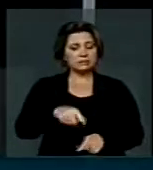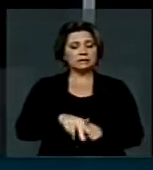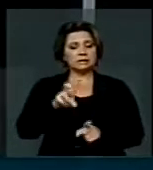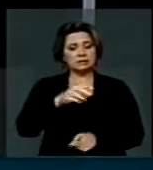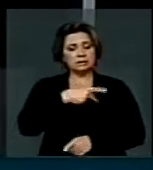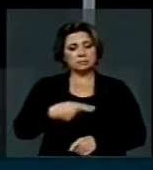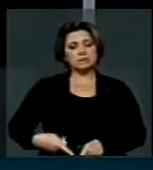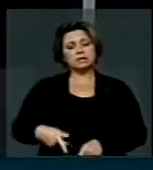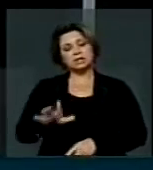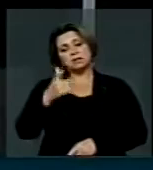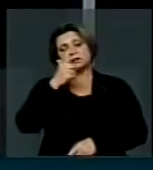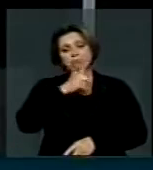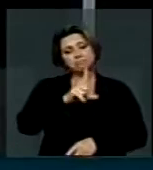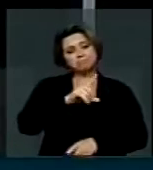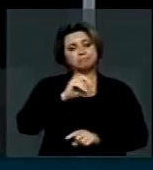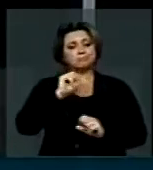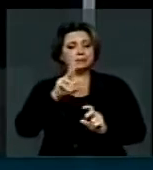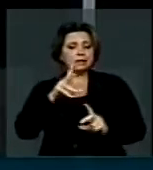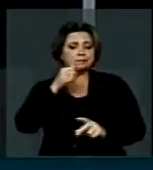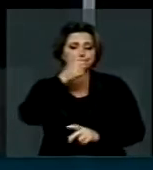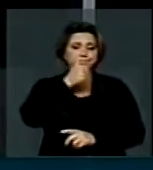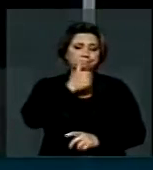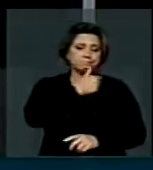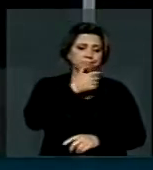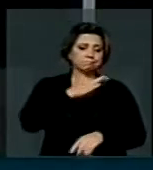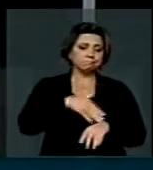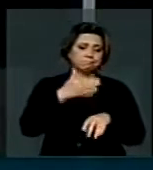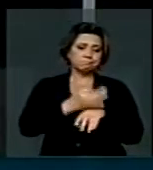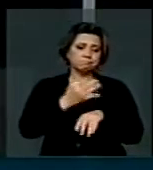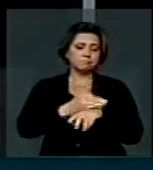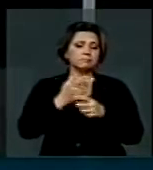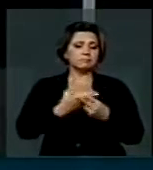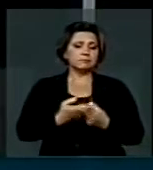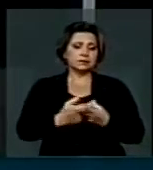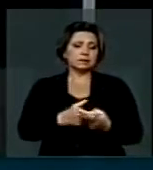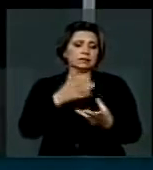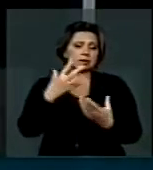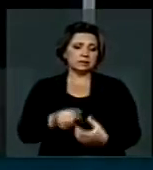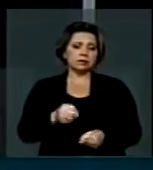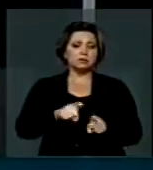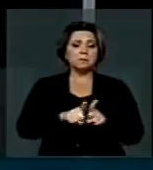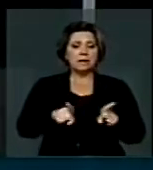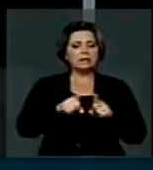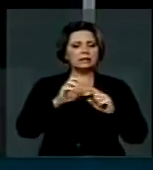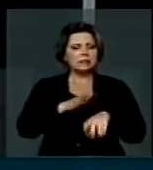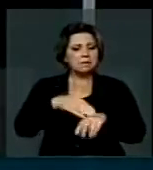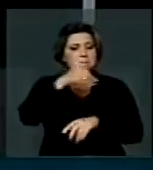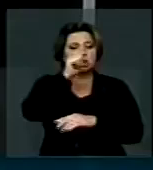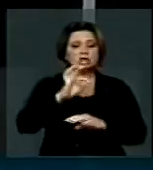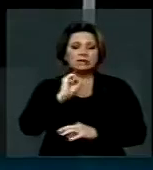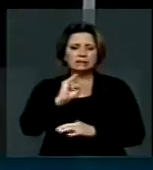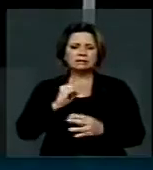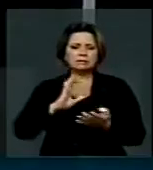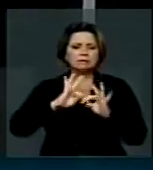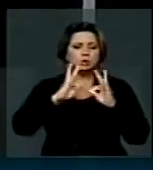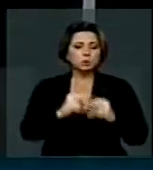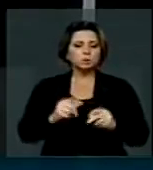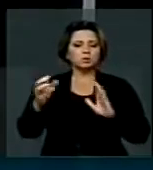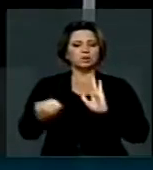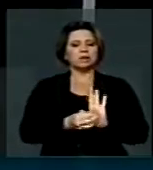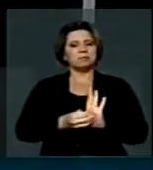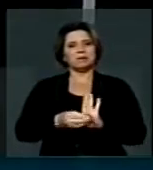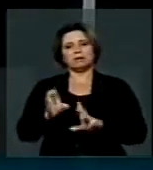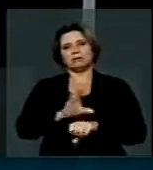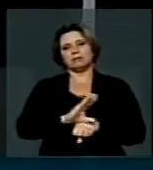vitória parcial, importante, mas poderíamos ter votado integralmente, ou seja, a emenda constitucional